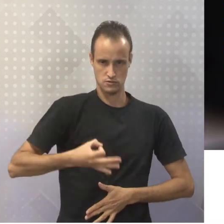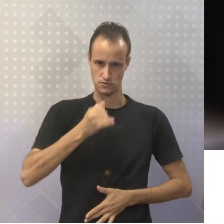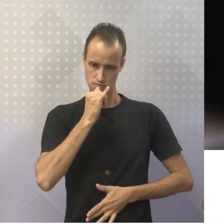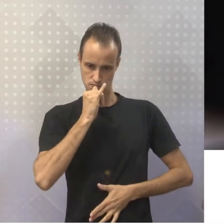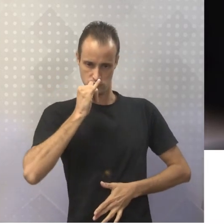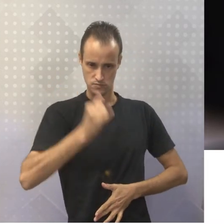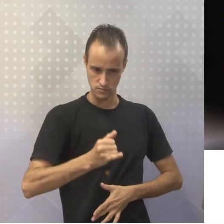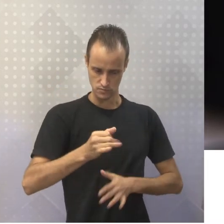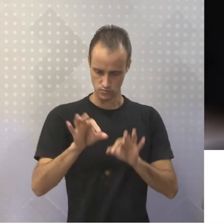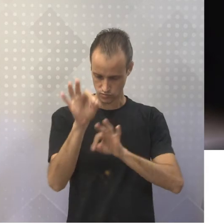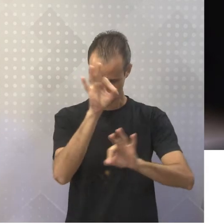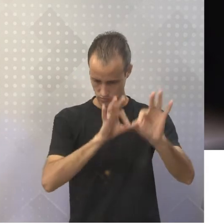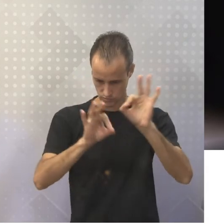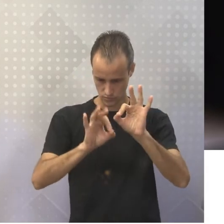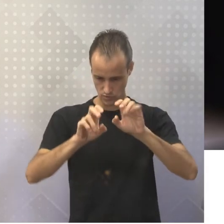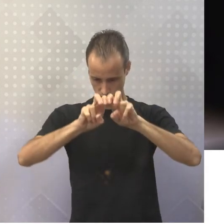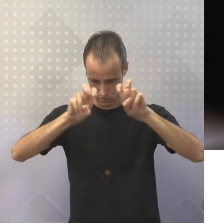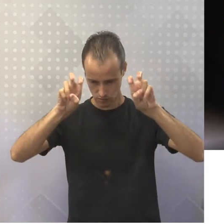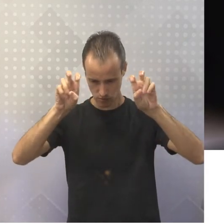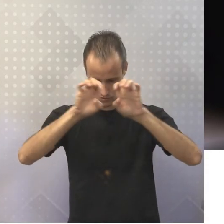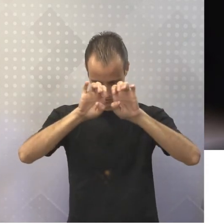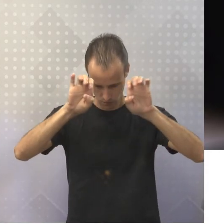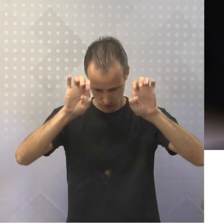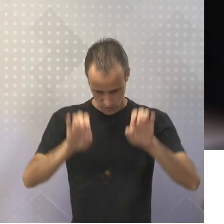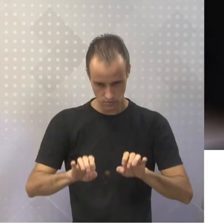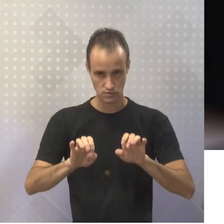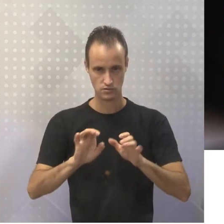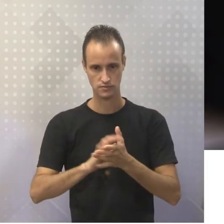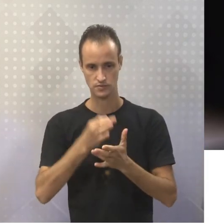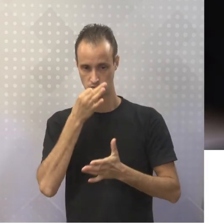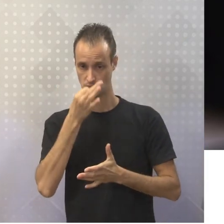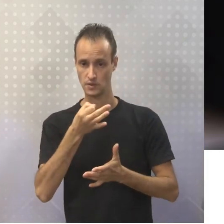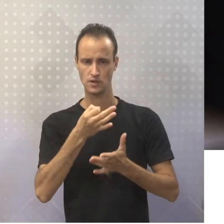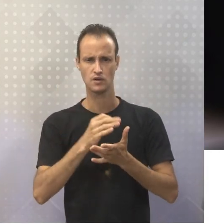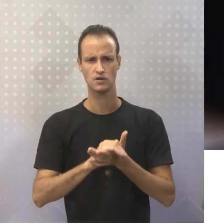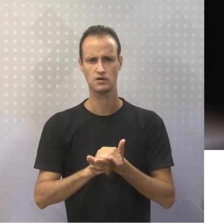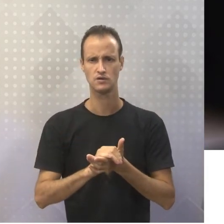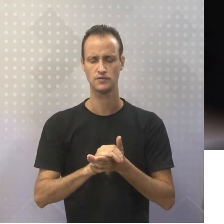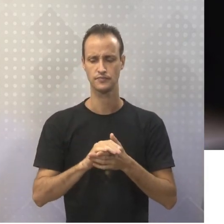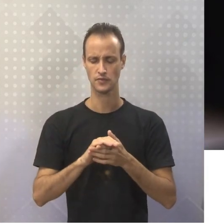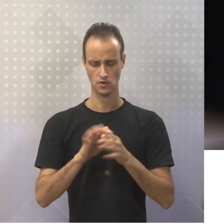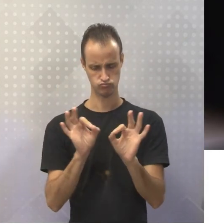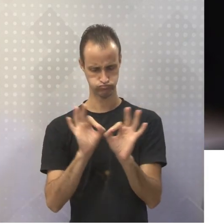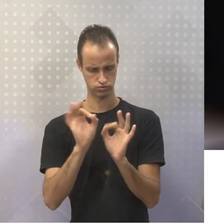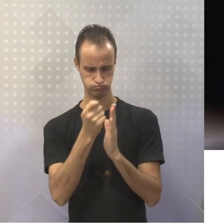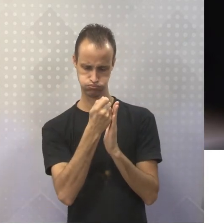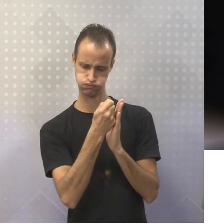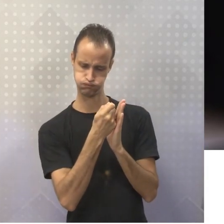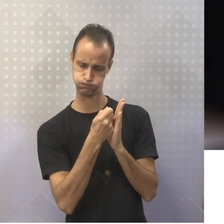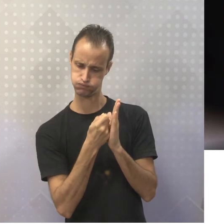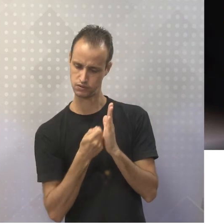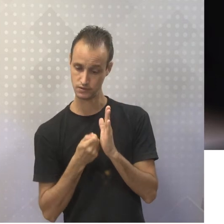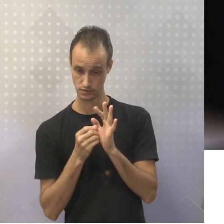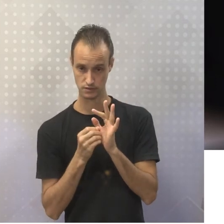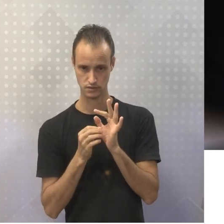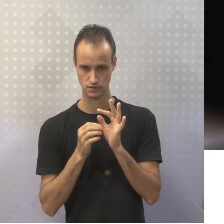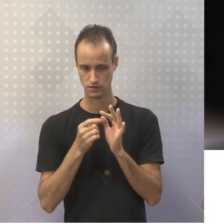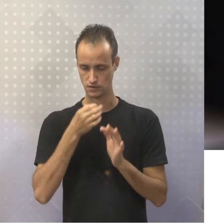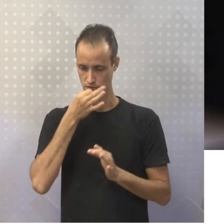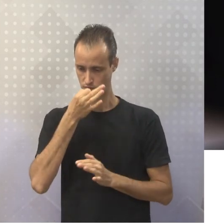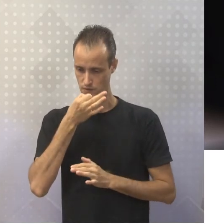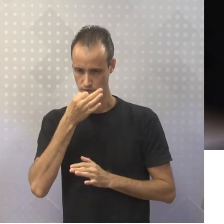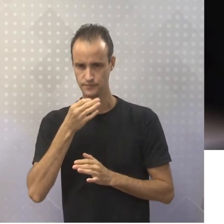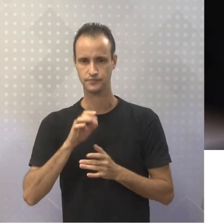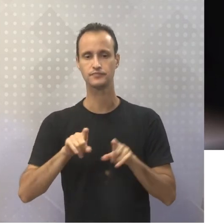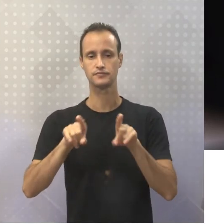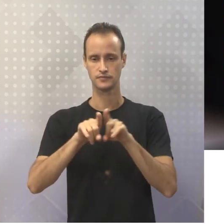construir o argumento, né? E, com certeza, se elas vão construir o argumento de quem está escrevendo, elas vão construir também a questão